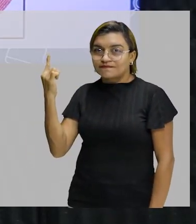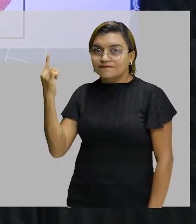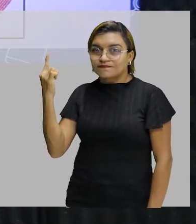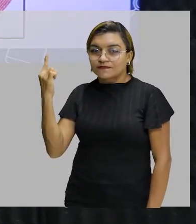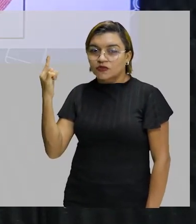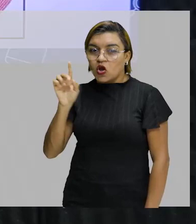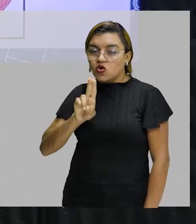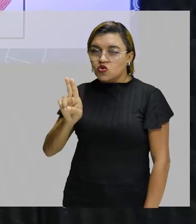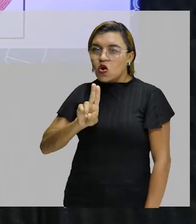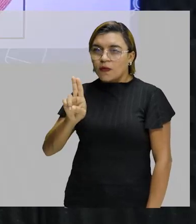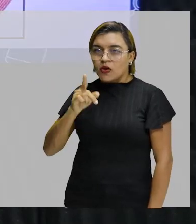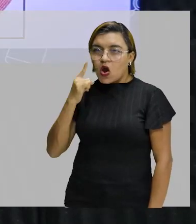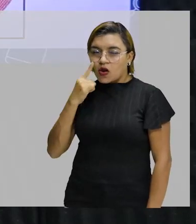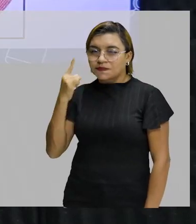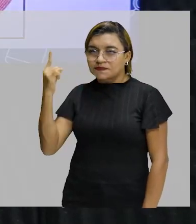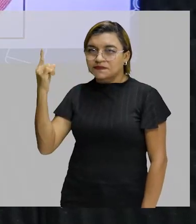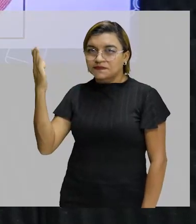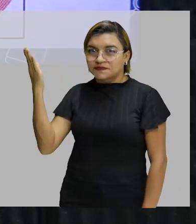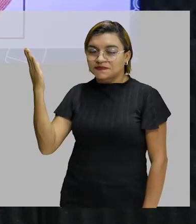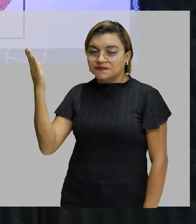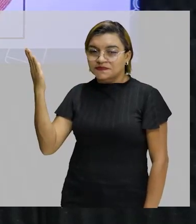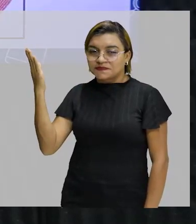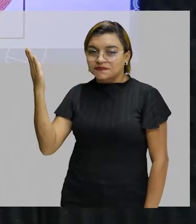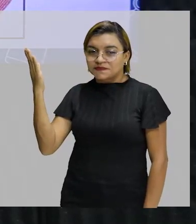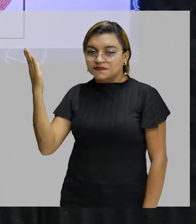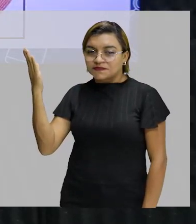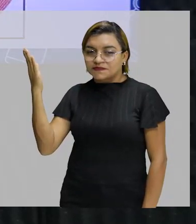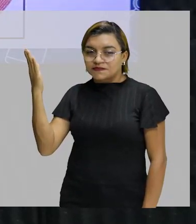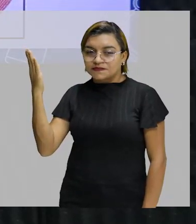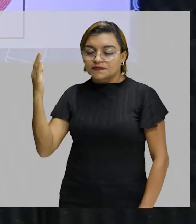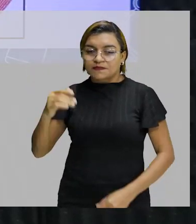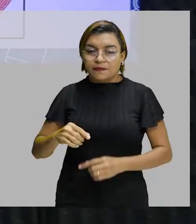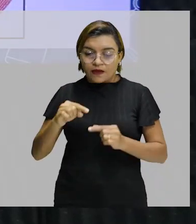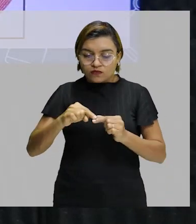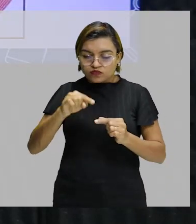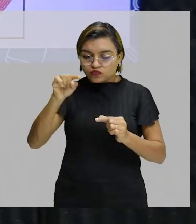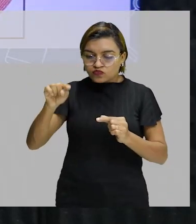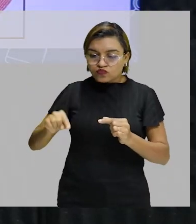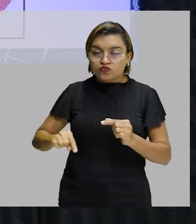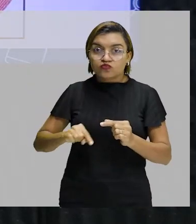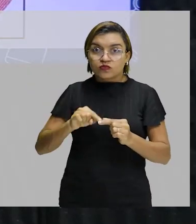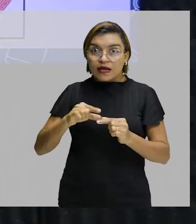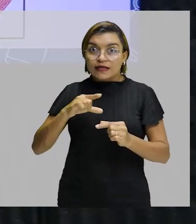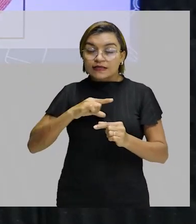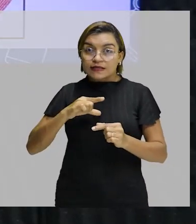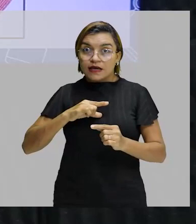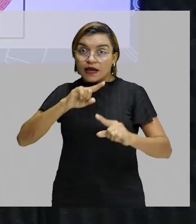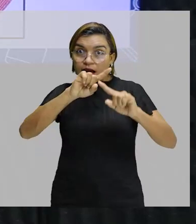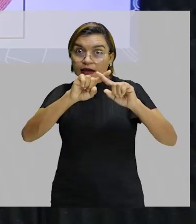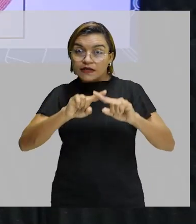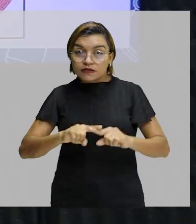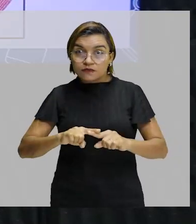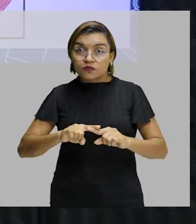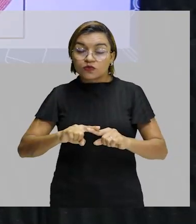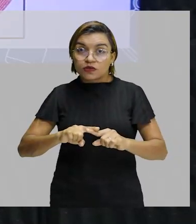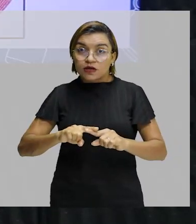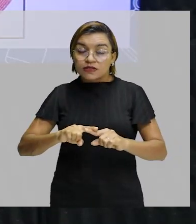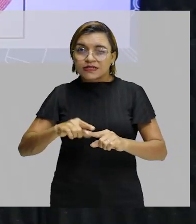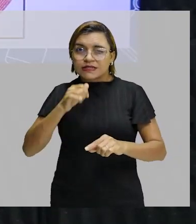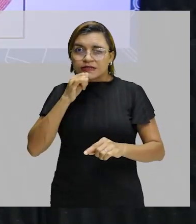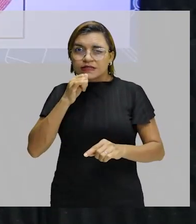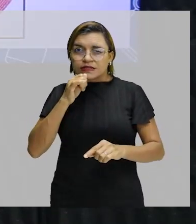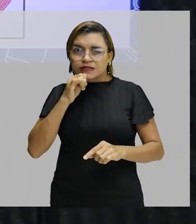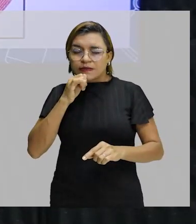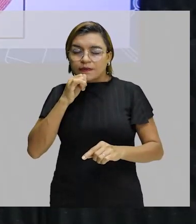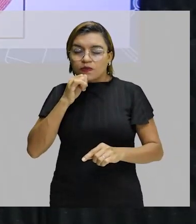aqui o nome para vocês, com a cor da linha. Então, aqui acontece a disputa do salto com vara. Se vocês